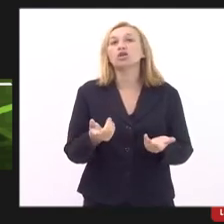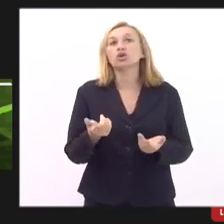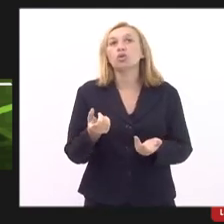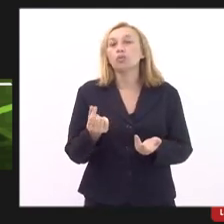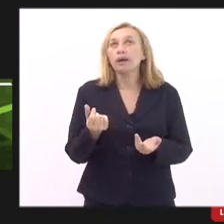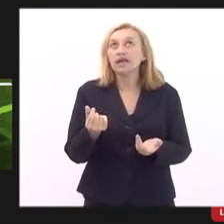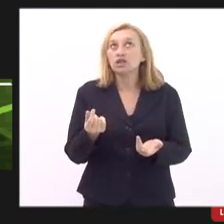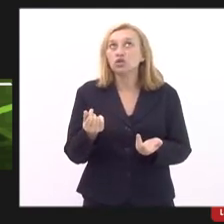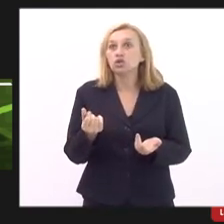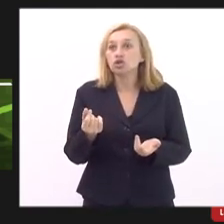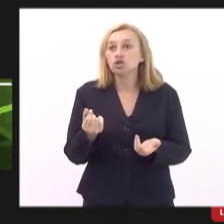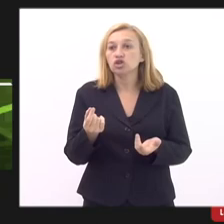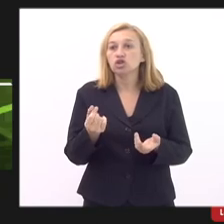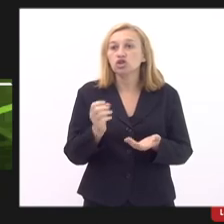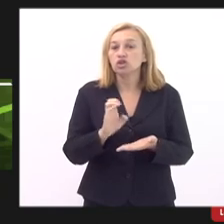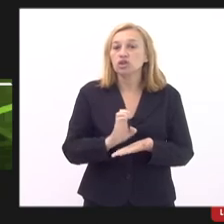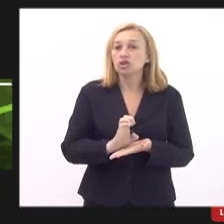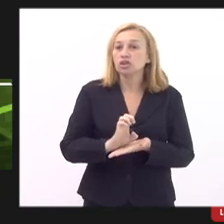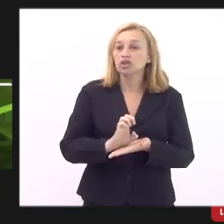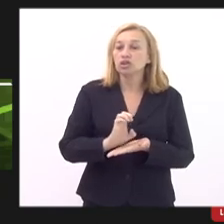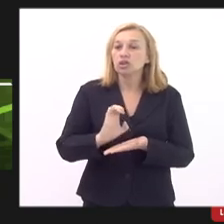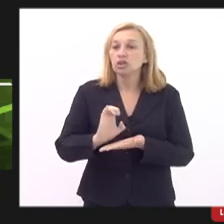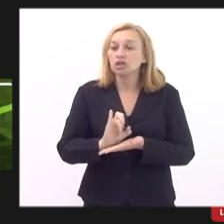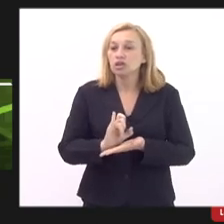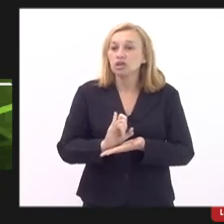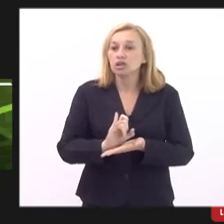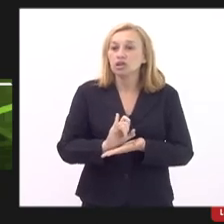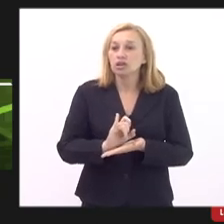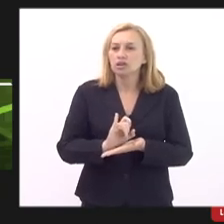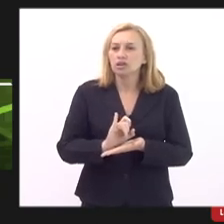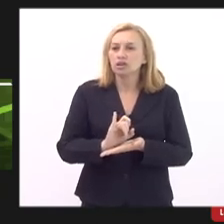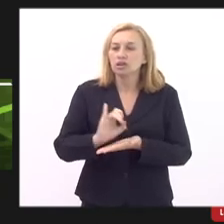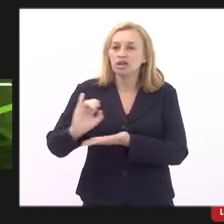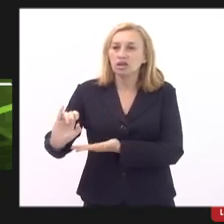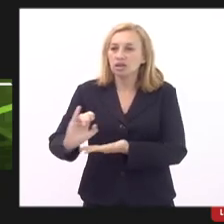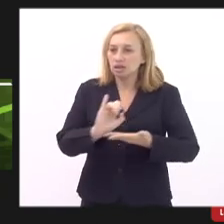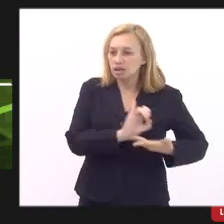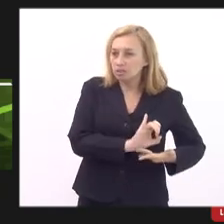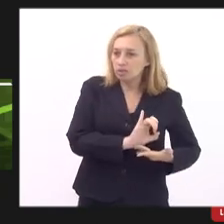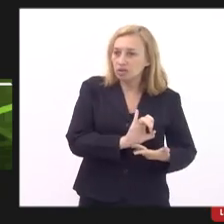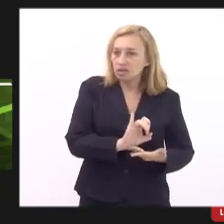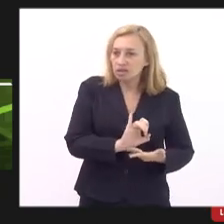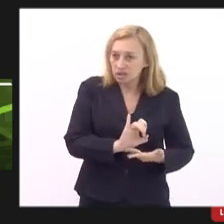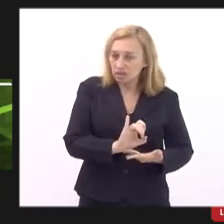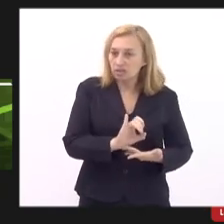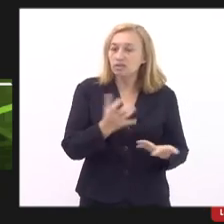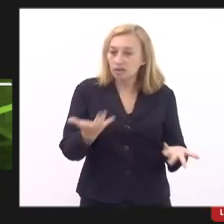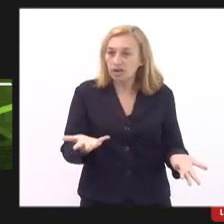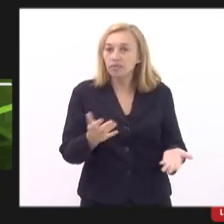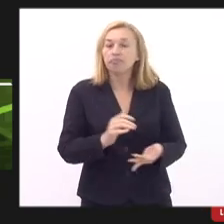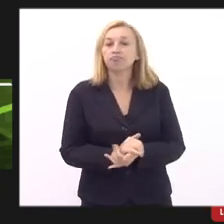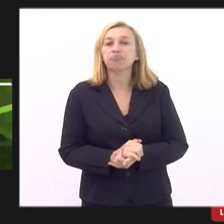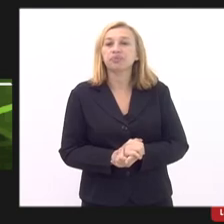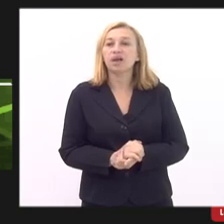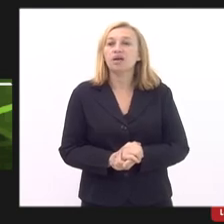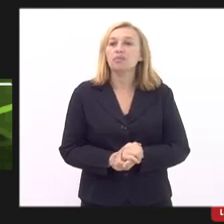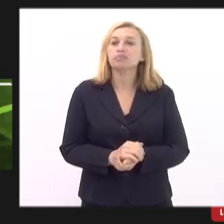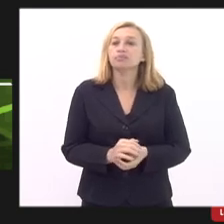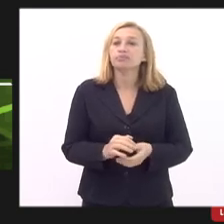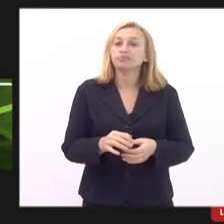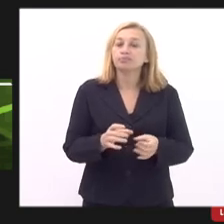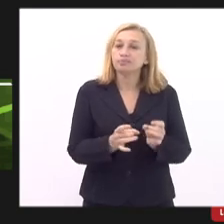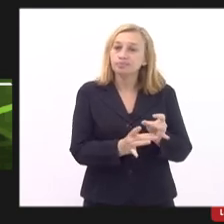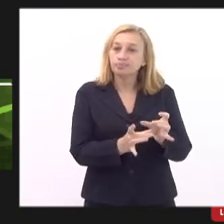importação e com isso o mercado interno se desabastece e passa a